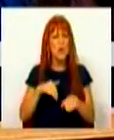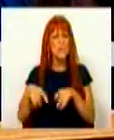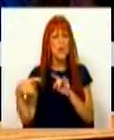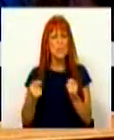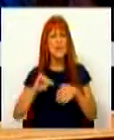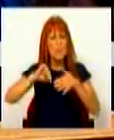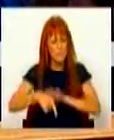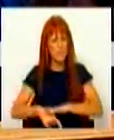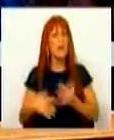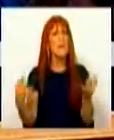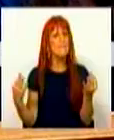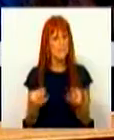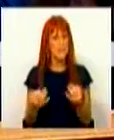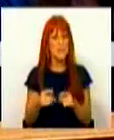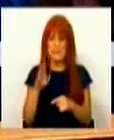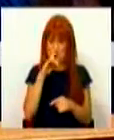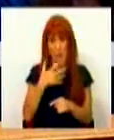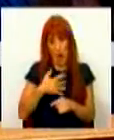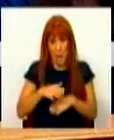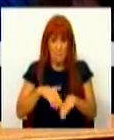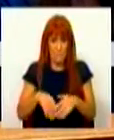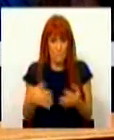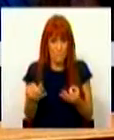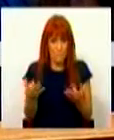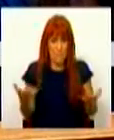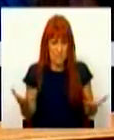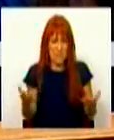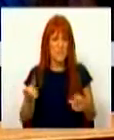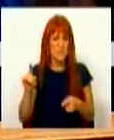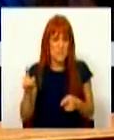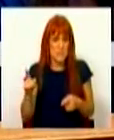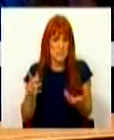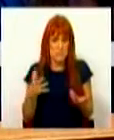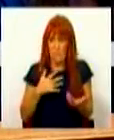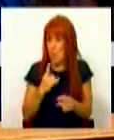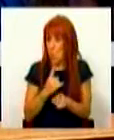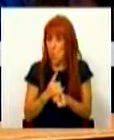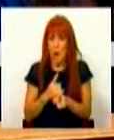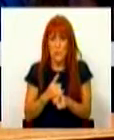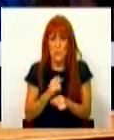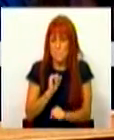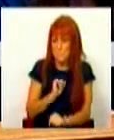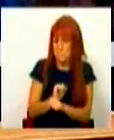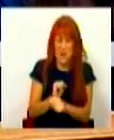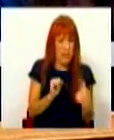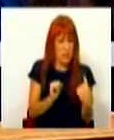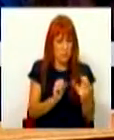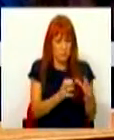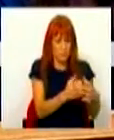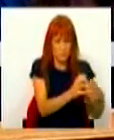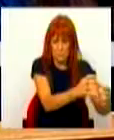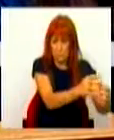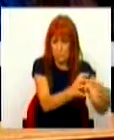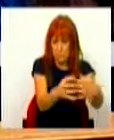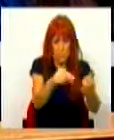aprofundado, se o quisermos fazer, se não ficarmos entrancheirados cada um na sua